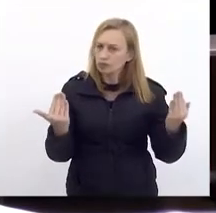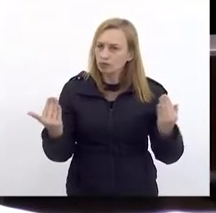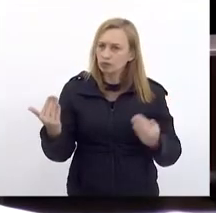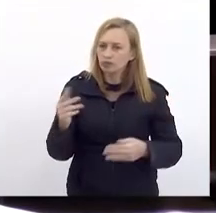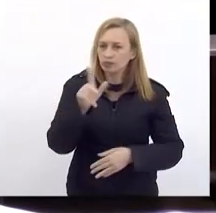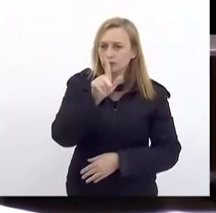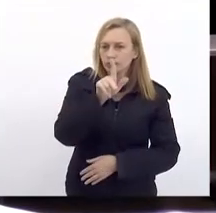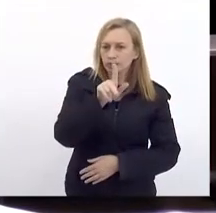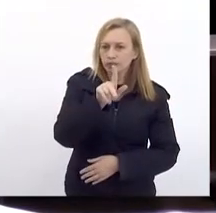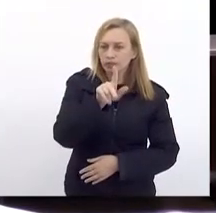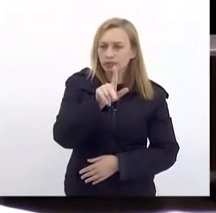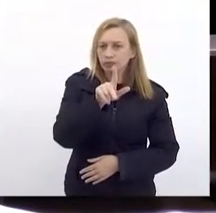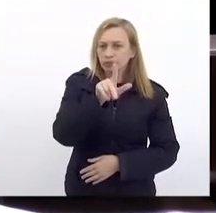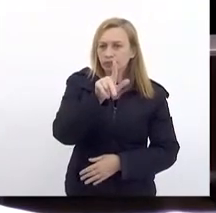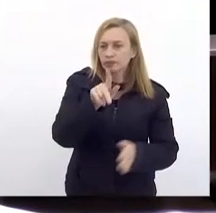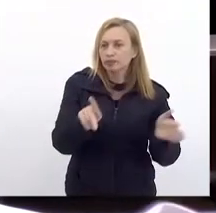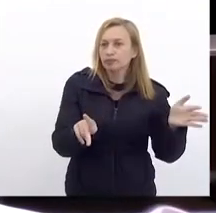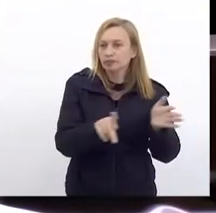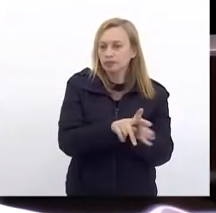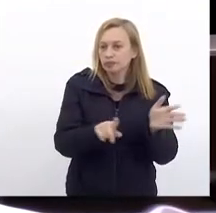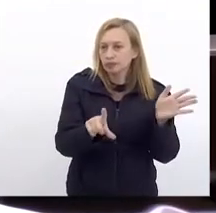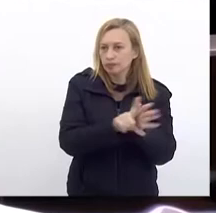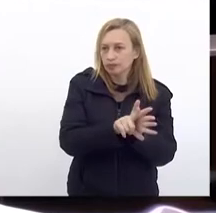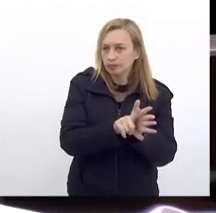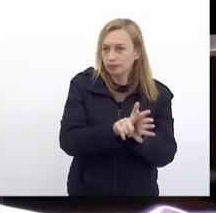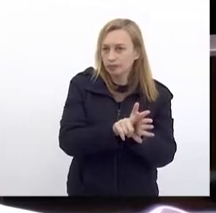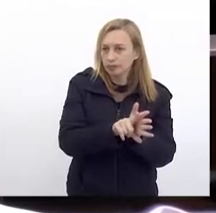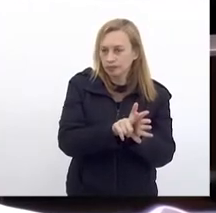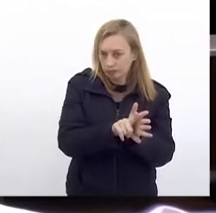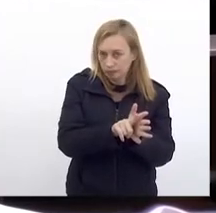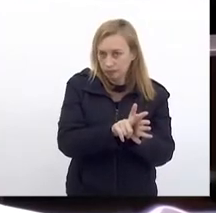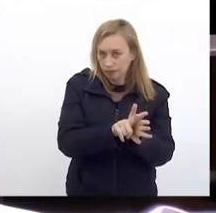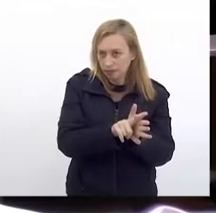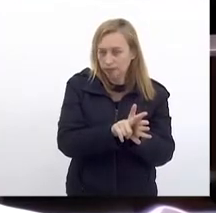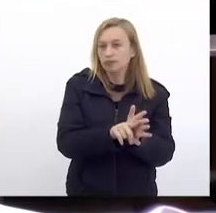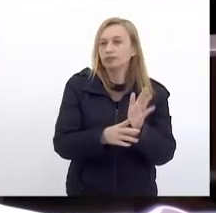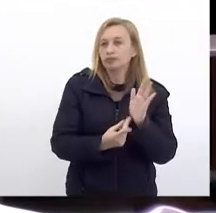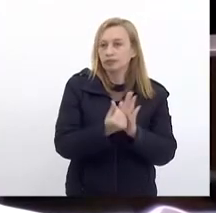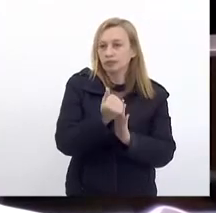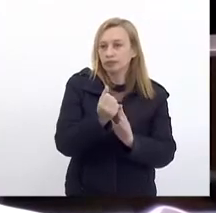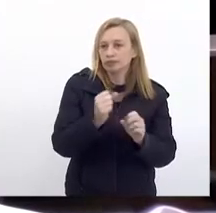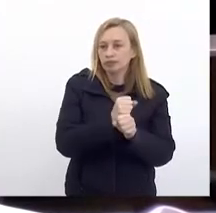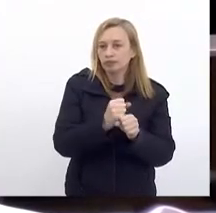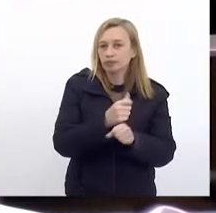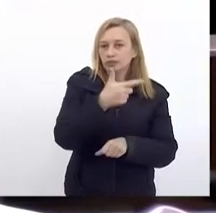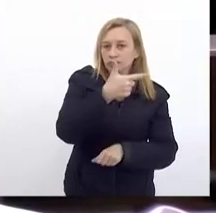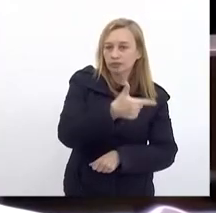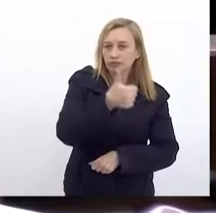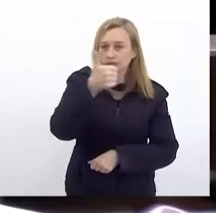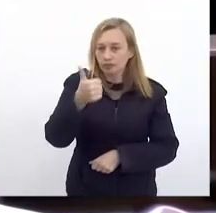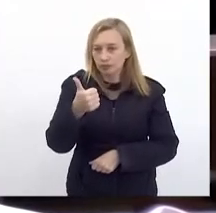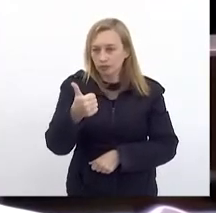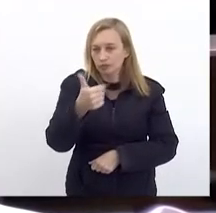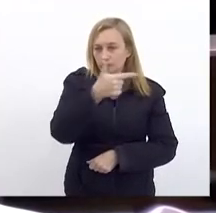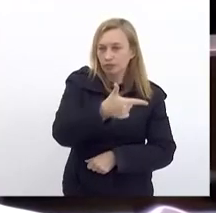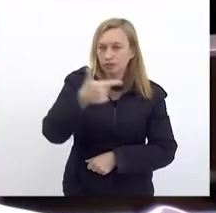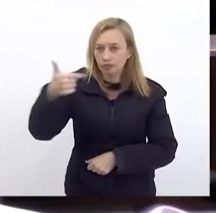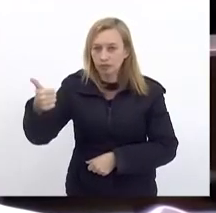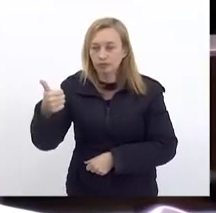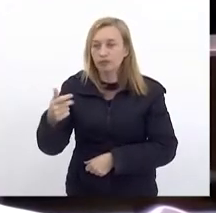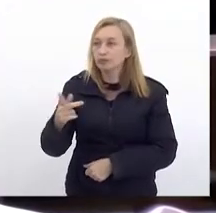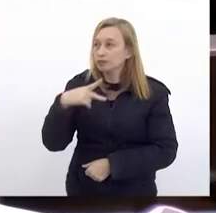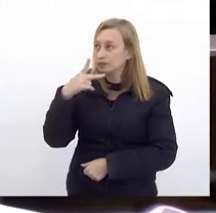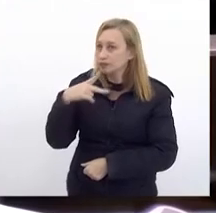21 Com a piloa de 22 E ressaltou Que por conta Do regime De